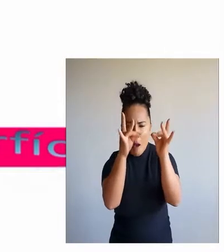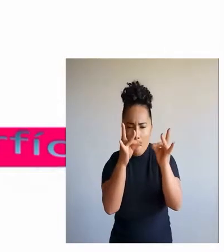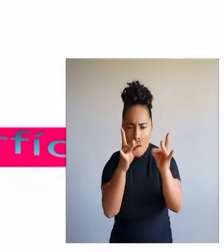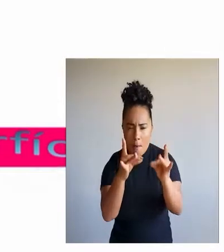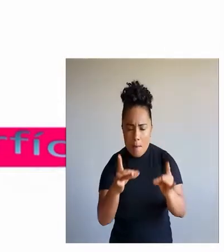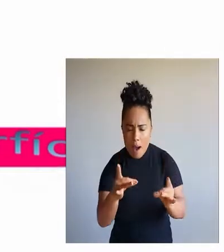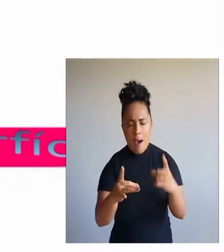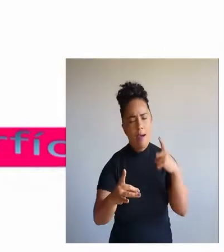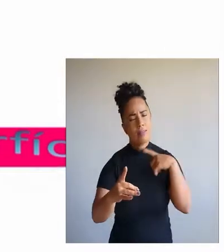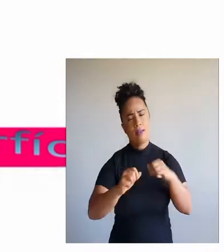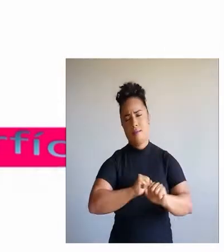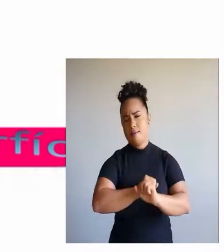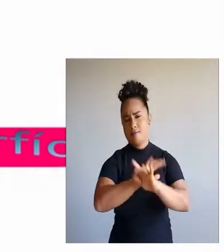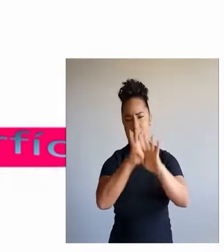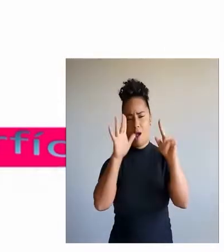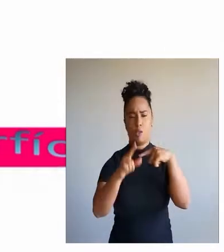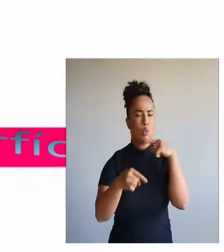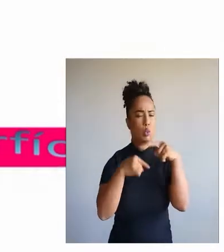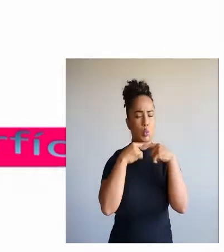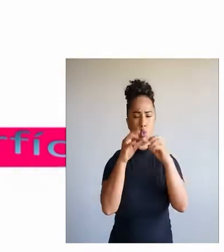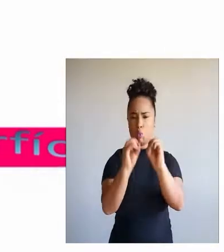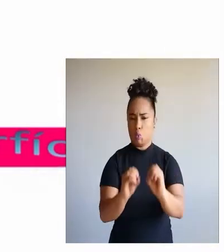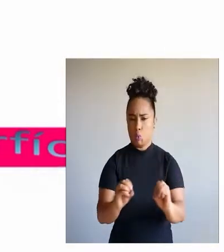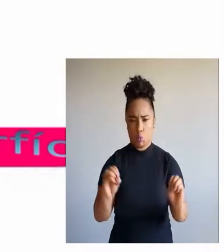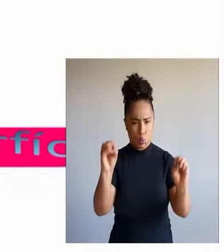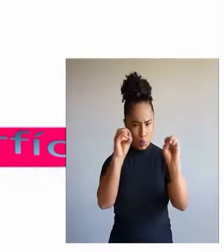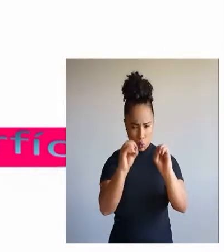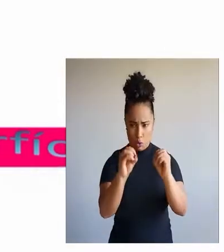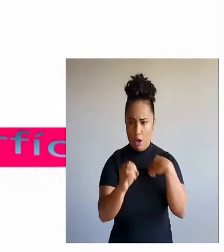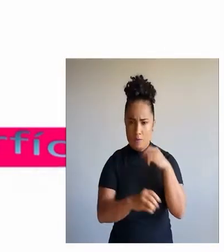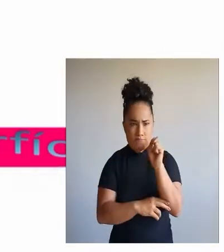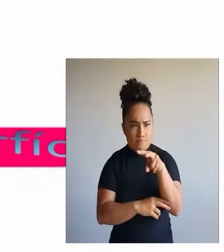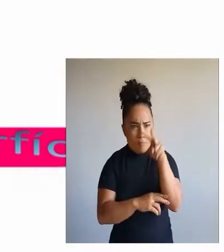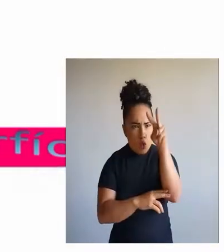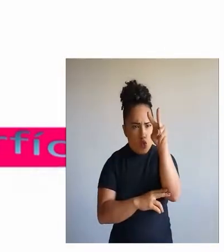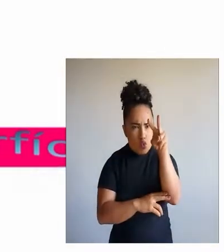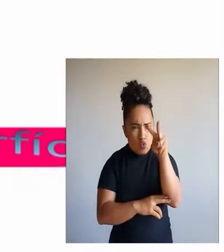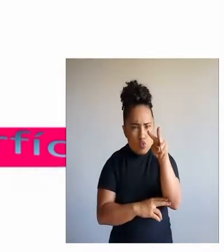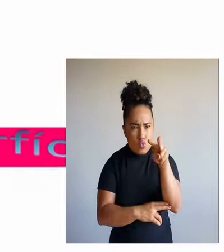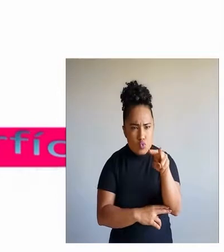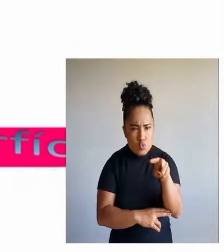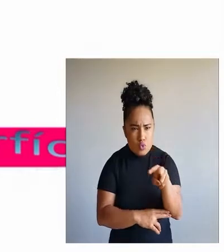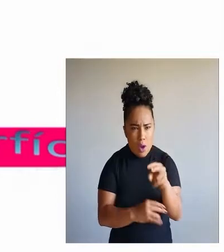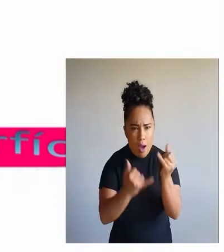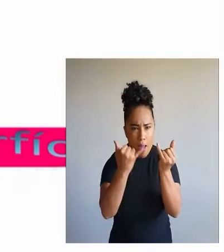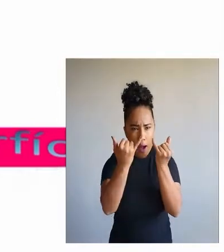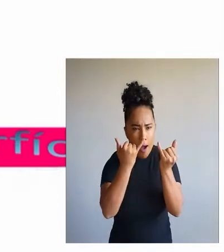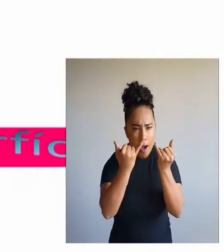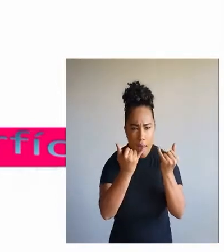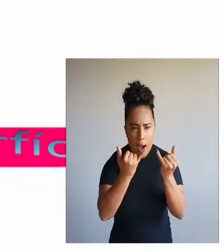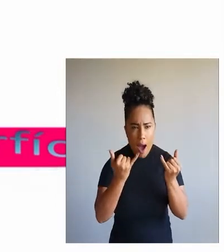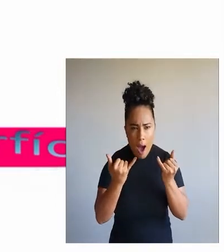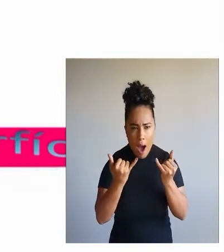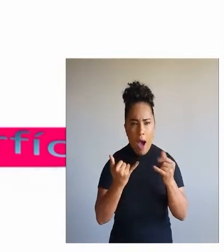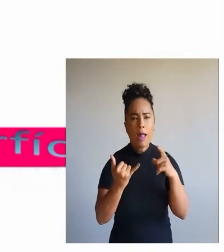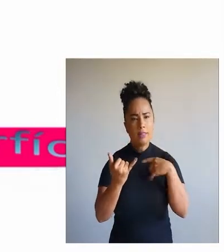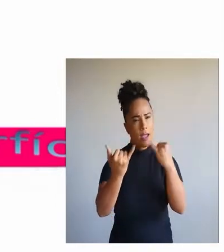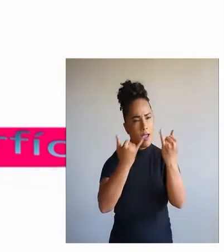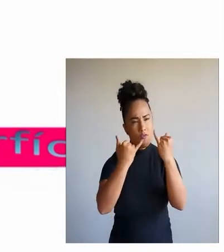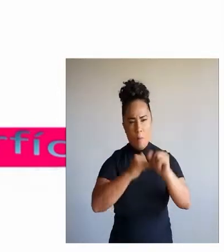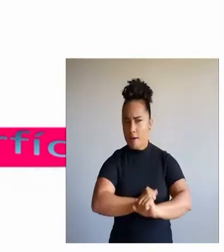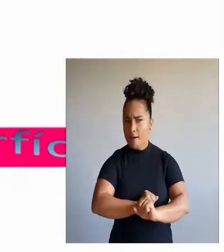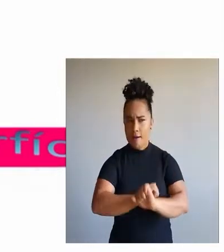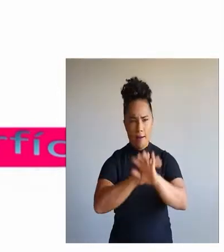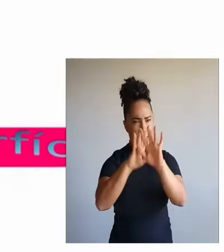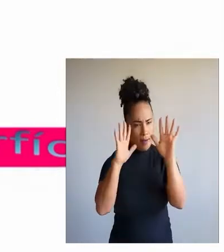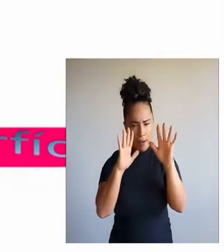elementos e explícitas claros, que não deixam dúvidas. Localizar informações explícitas em um texto. Localizar